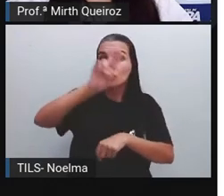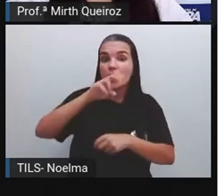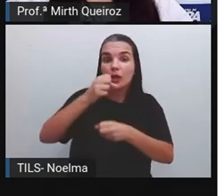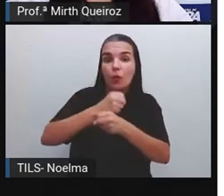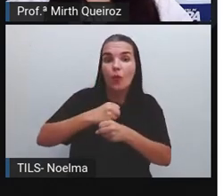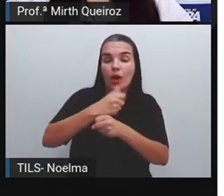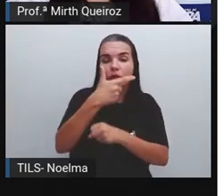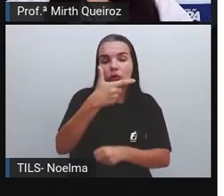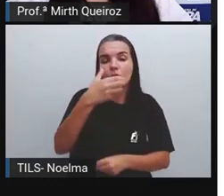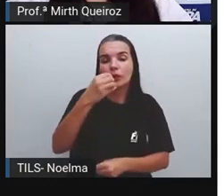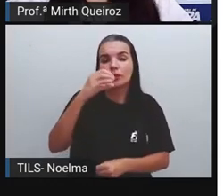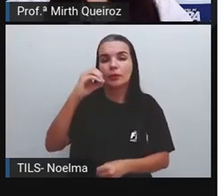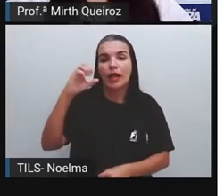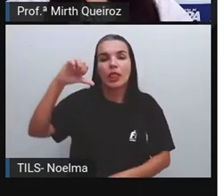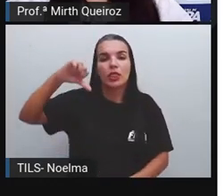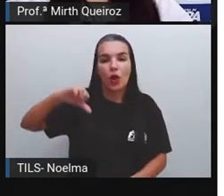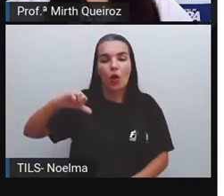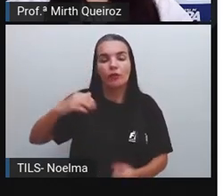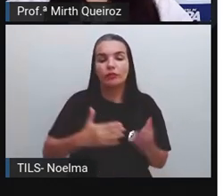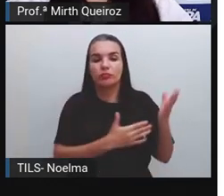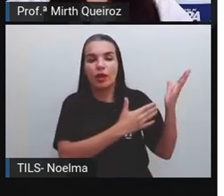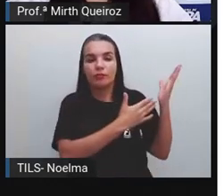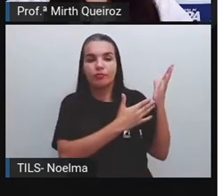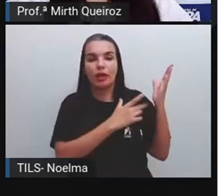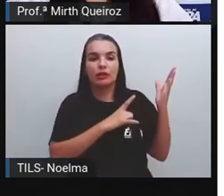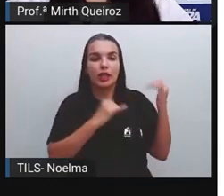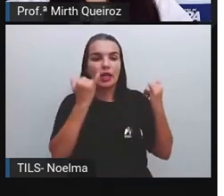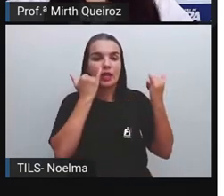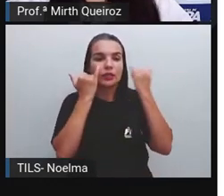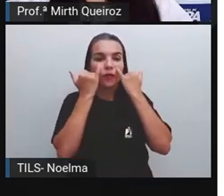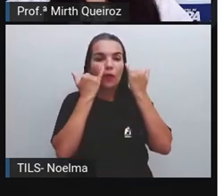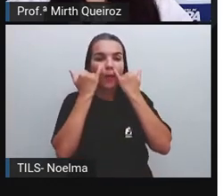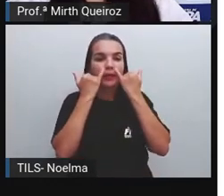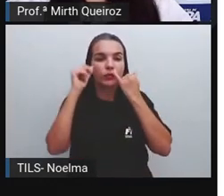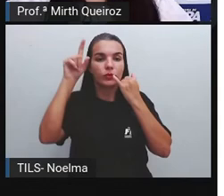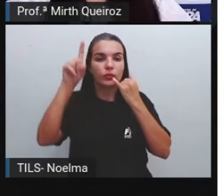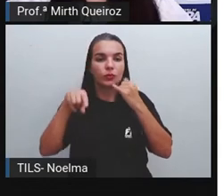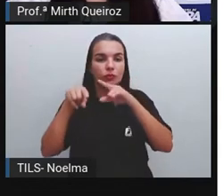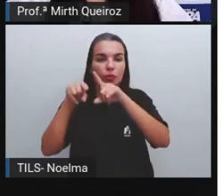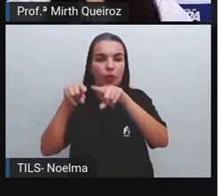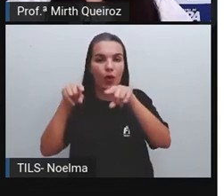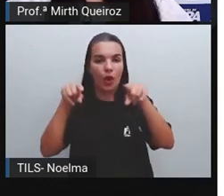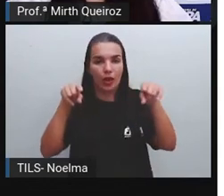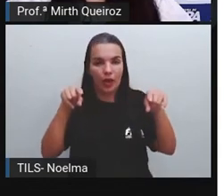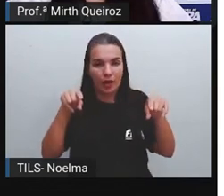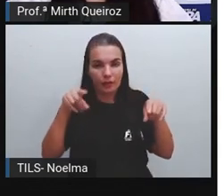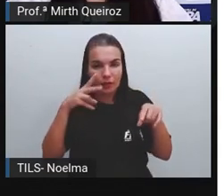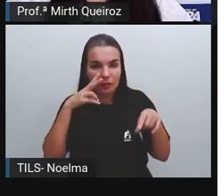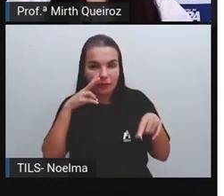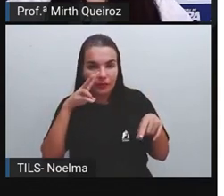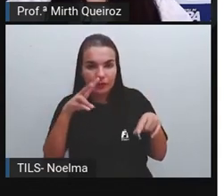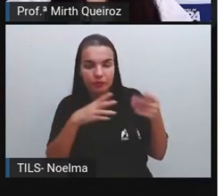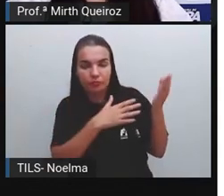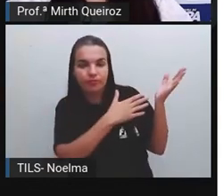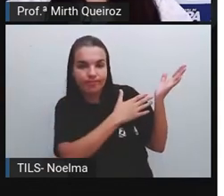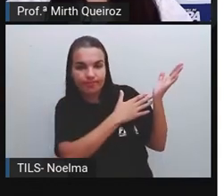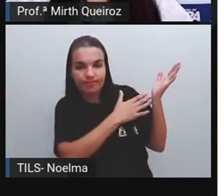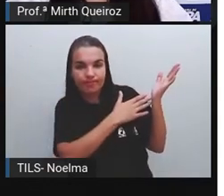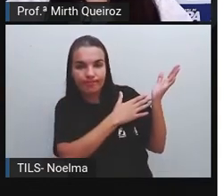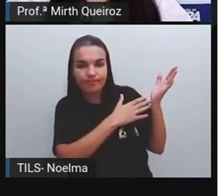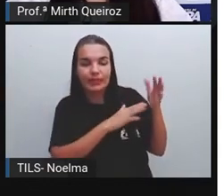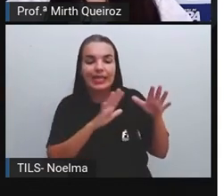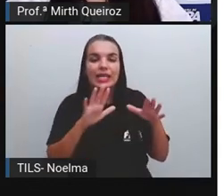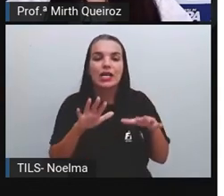2009, segundo esse gráfico? Esse gráfico ele mostra o uso dos modais de transporte de mercadoria no Brasil em 2009.